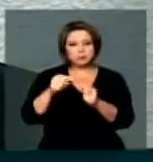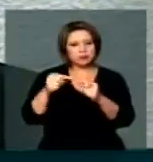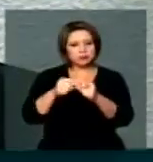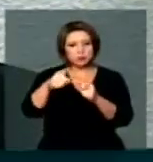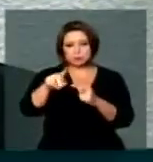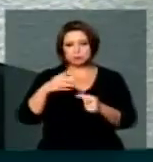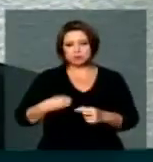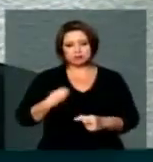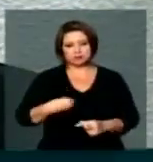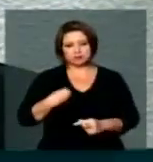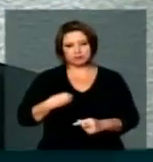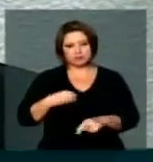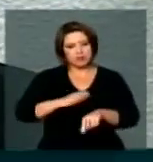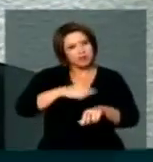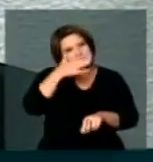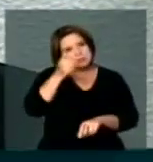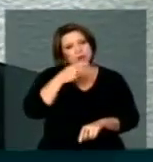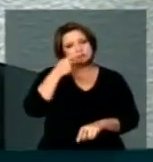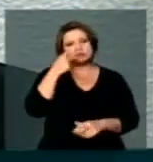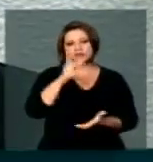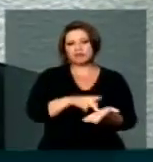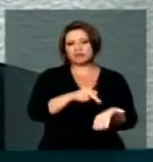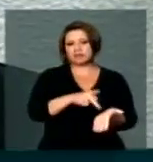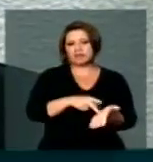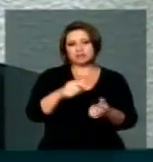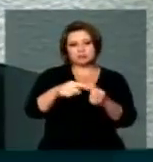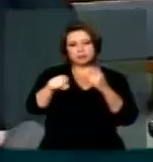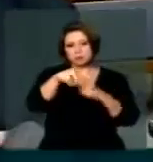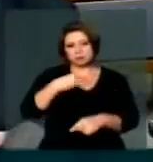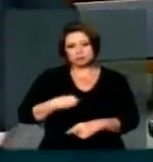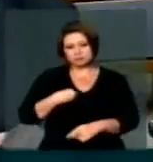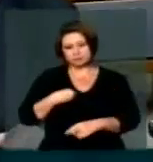respeito É uma reflexão Que eu sugiro que a vossa senhoria faça Ok